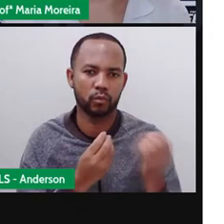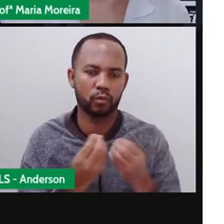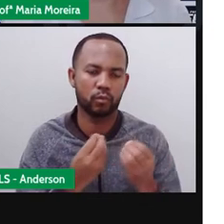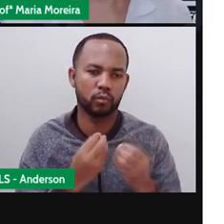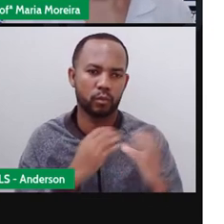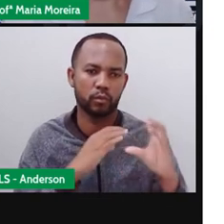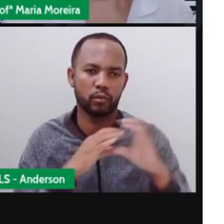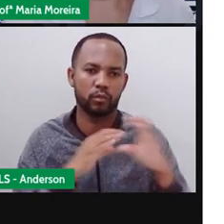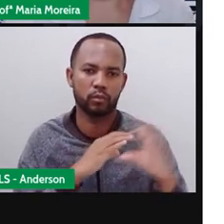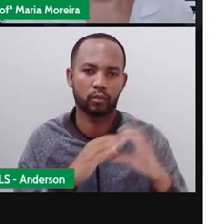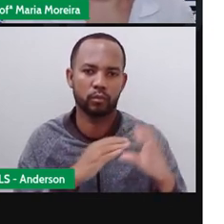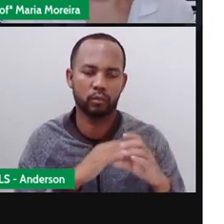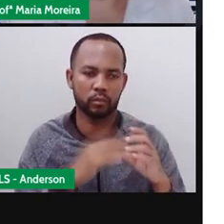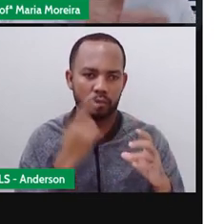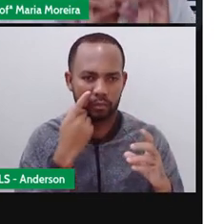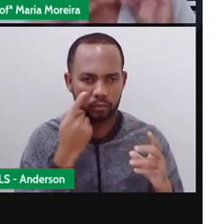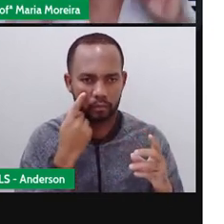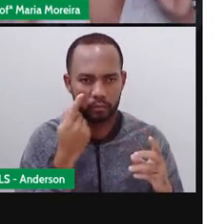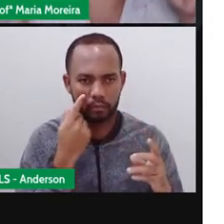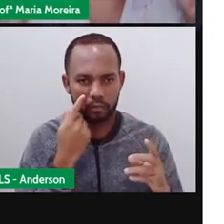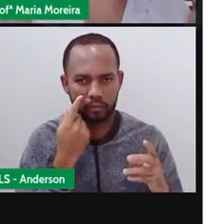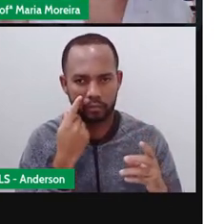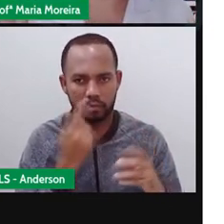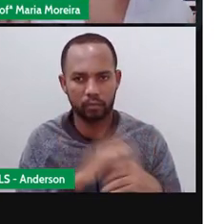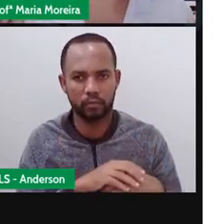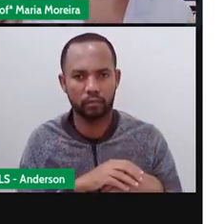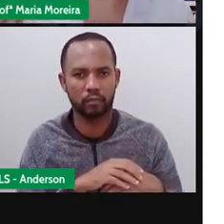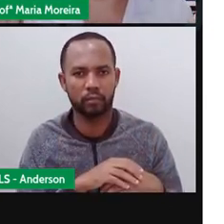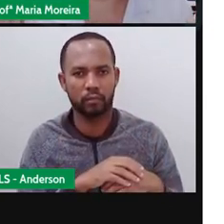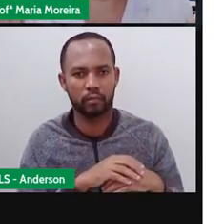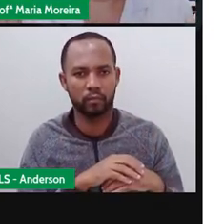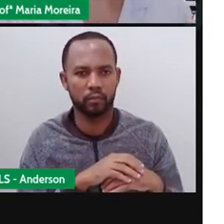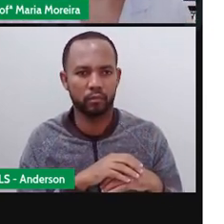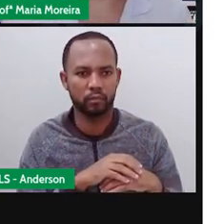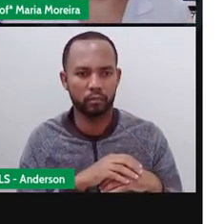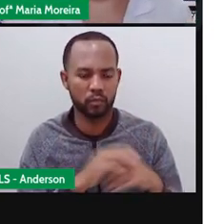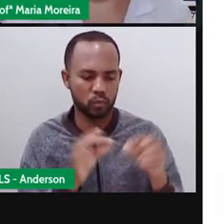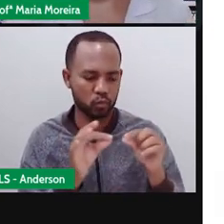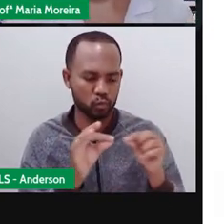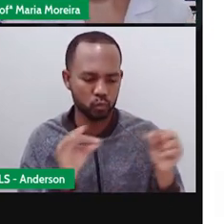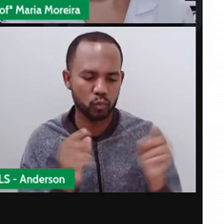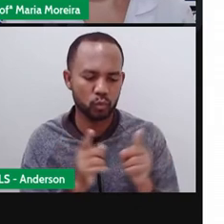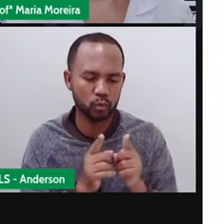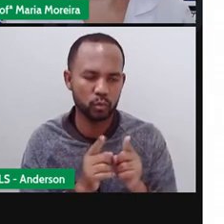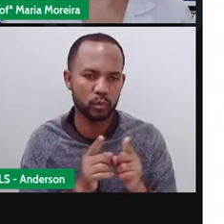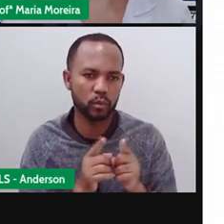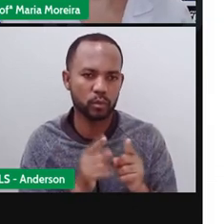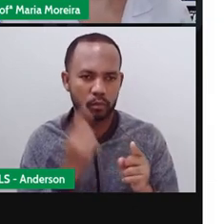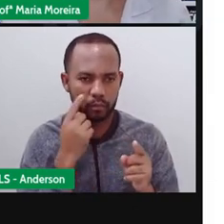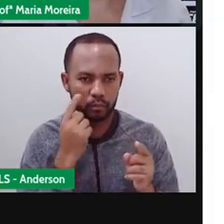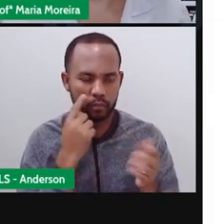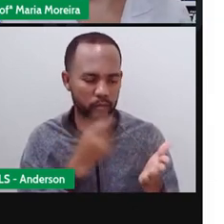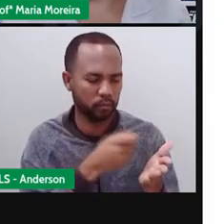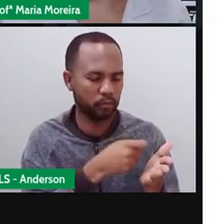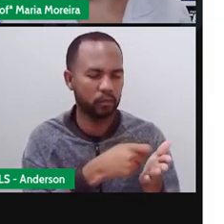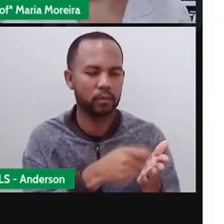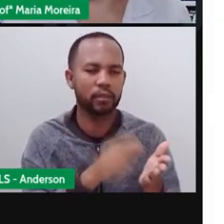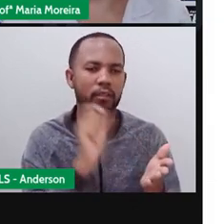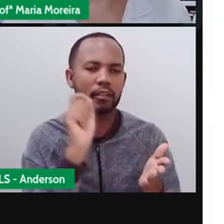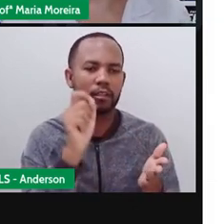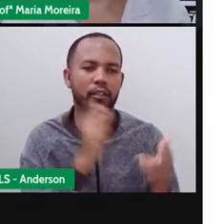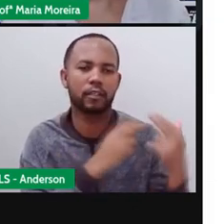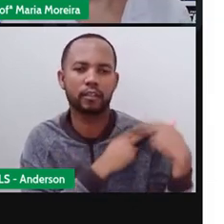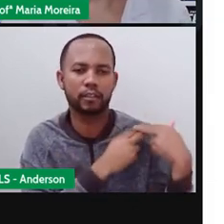comunicação. E um bilhete é o quê? Uma espécie de carta, mas um pouco menor. E aí quem escreveu esse bilhete?